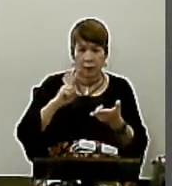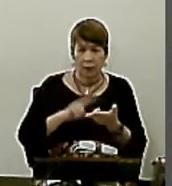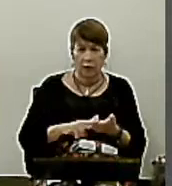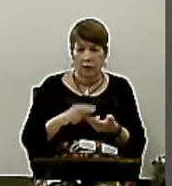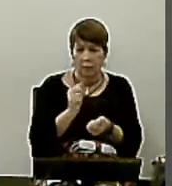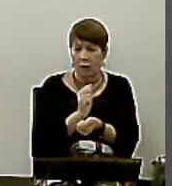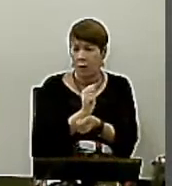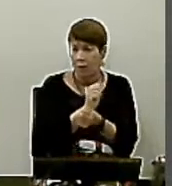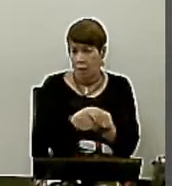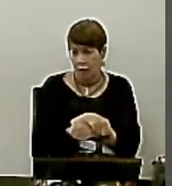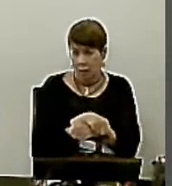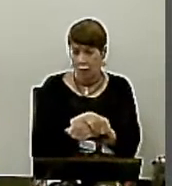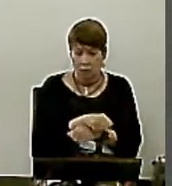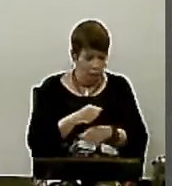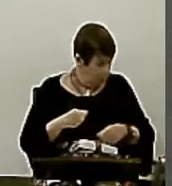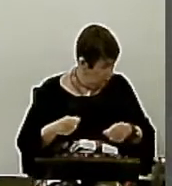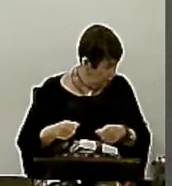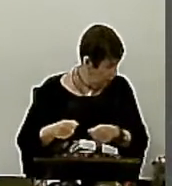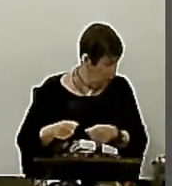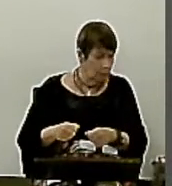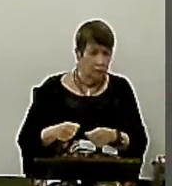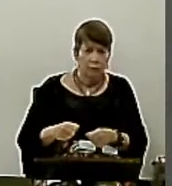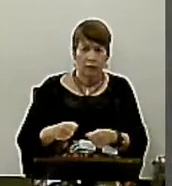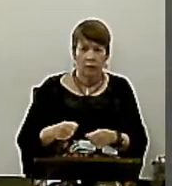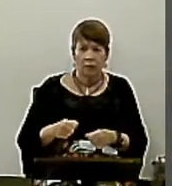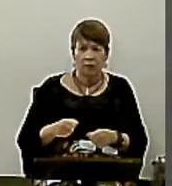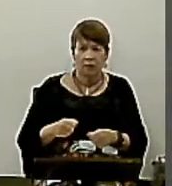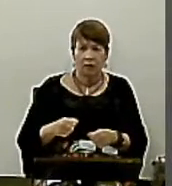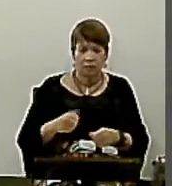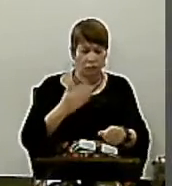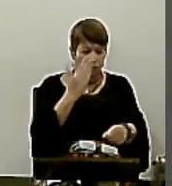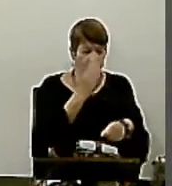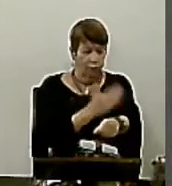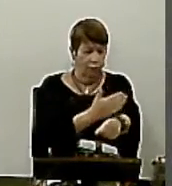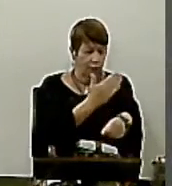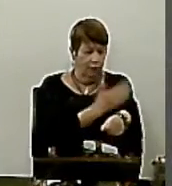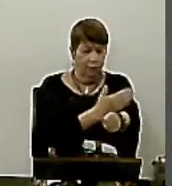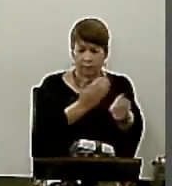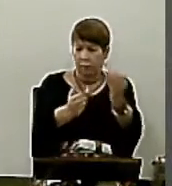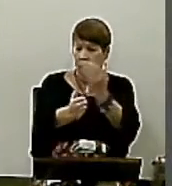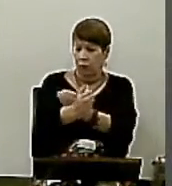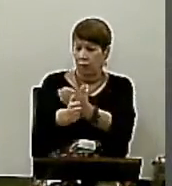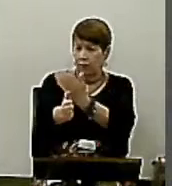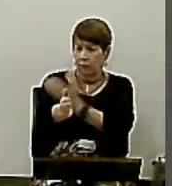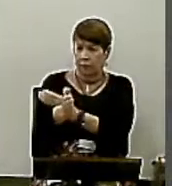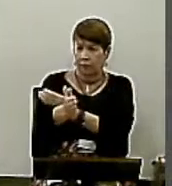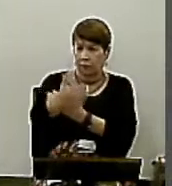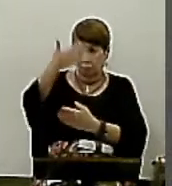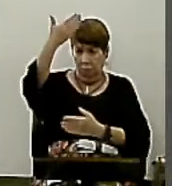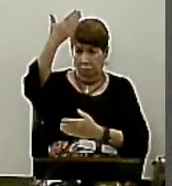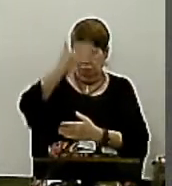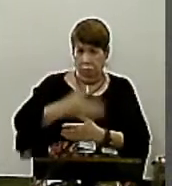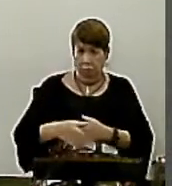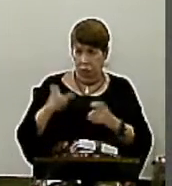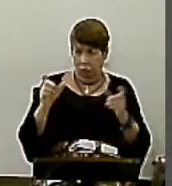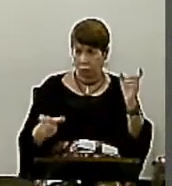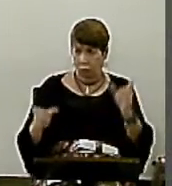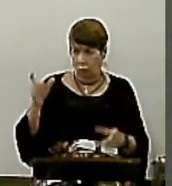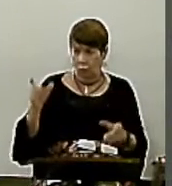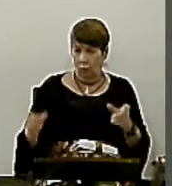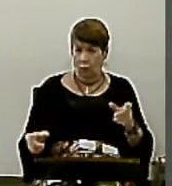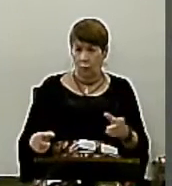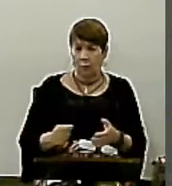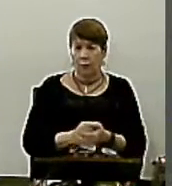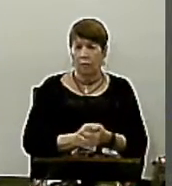cavalos e é suspenso para ser esquartejado ali diante dos olhos do público. E o